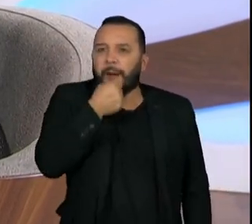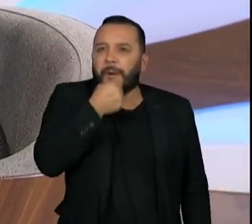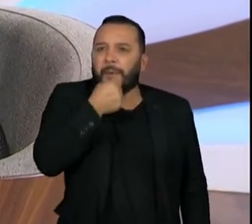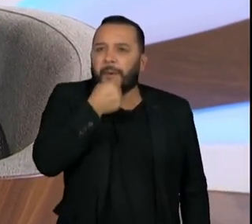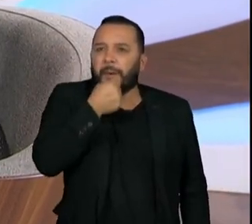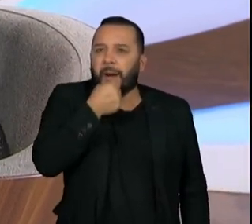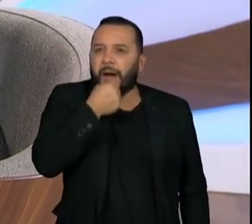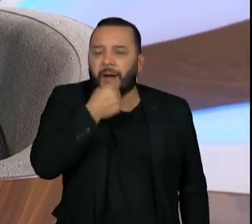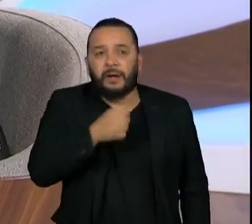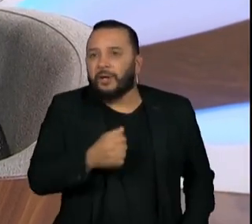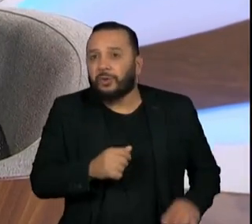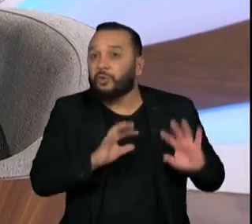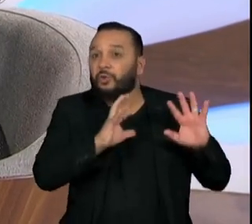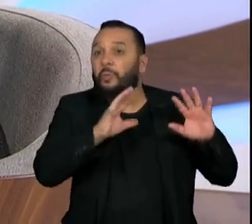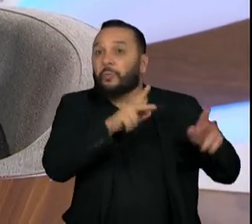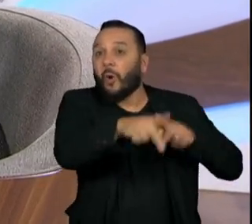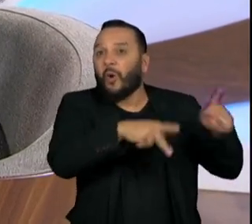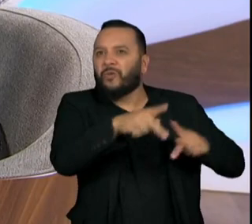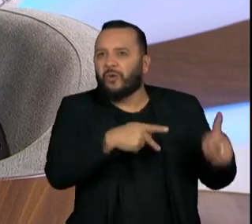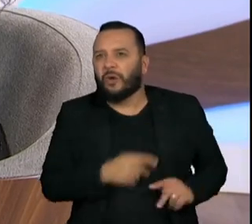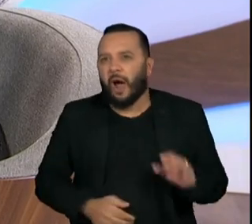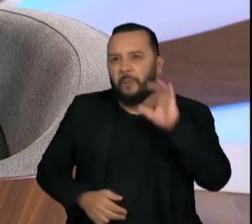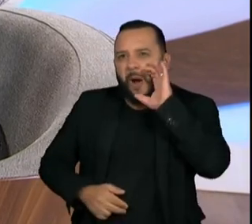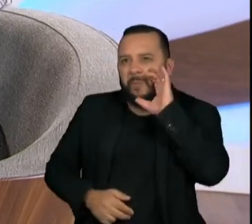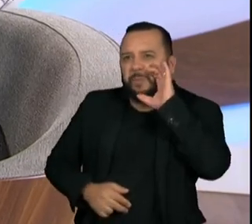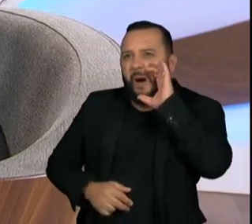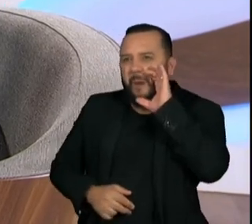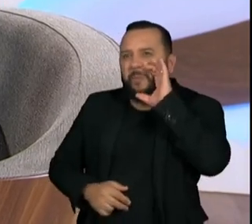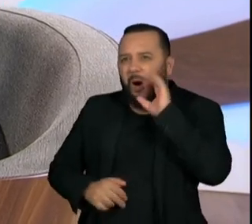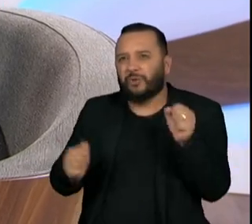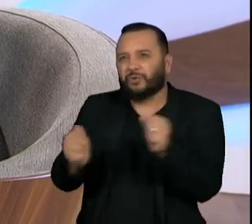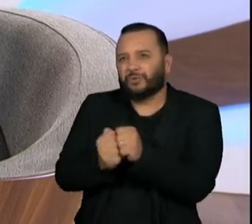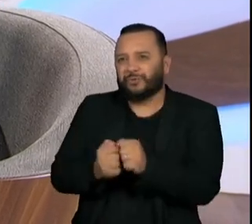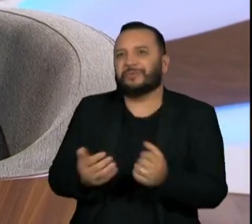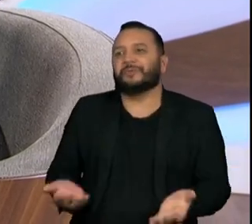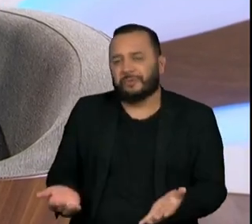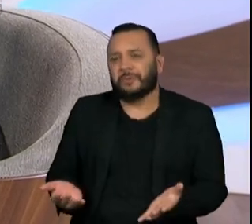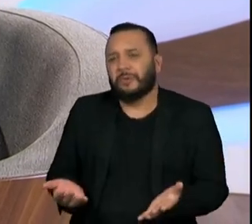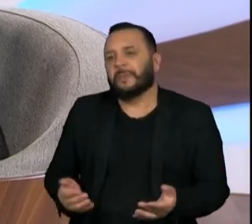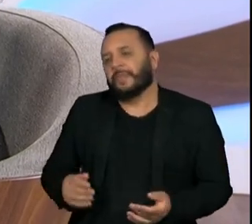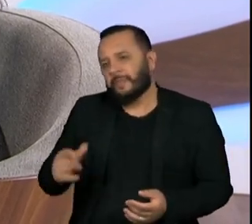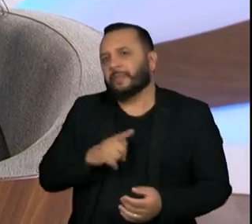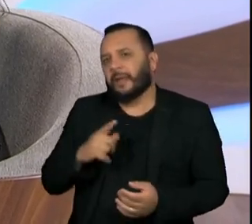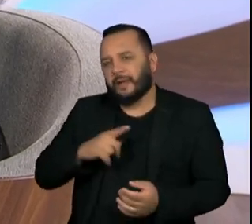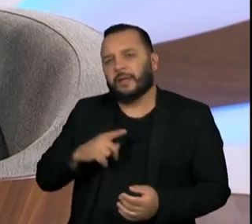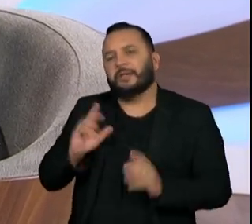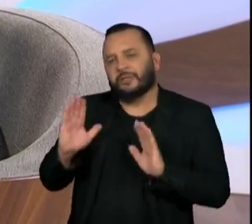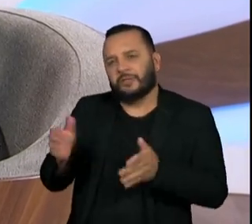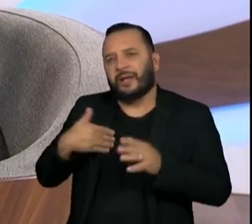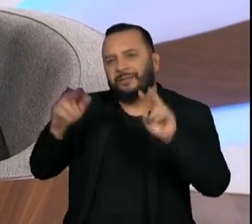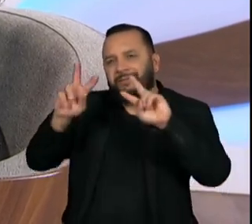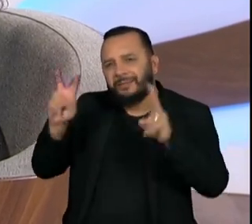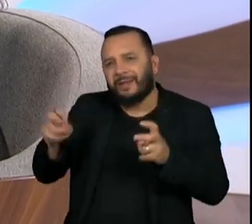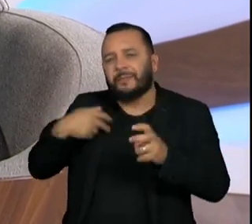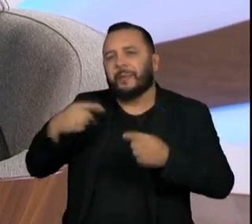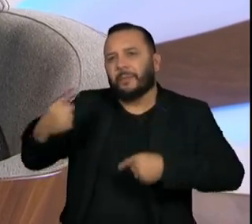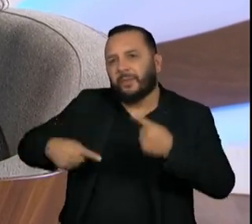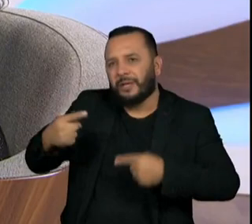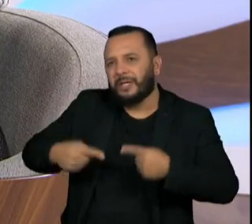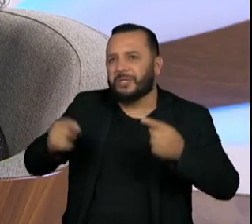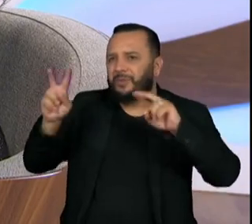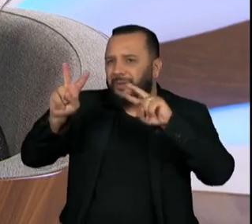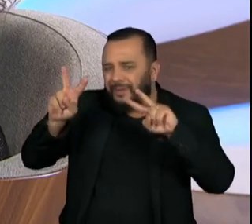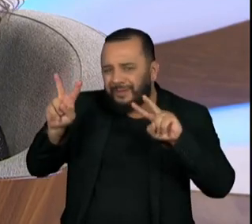esse tipo de discurso político afirmativo, de inclusão contra o racismo, né?